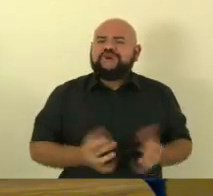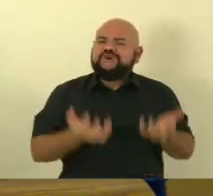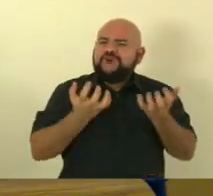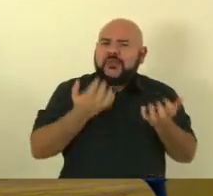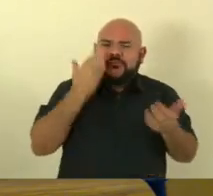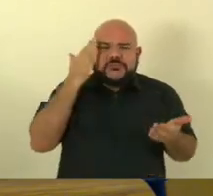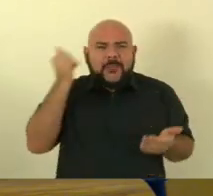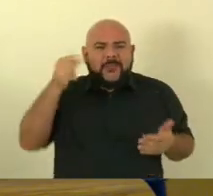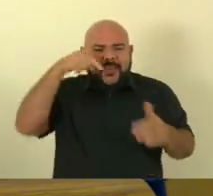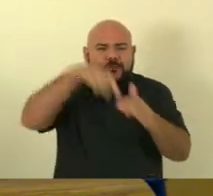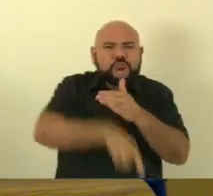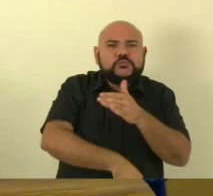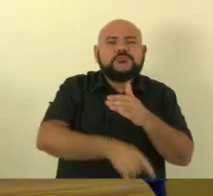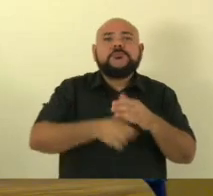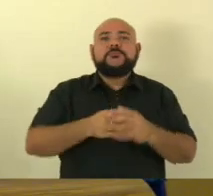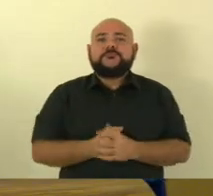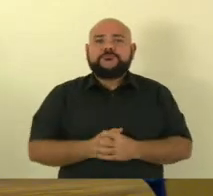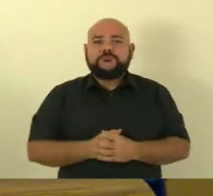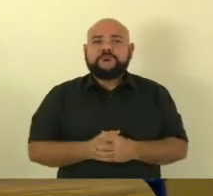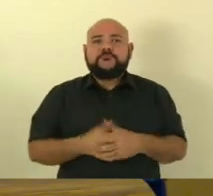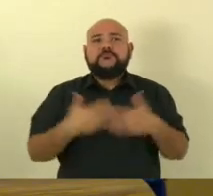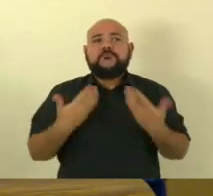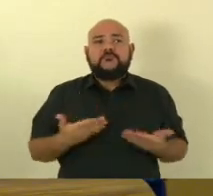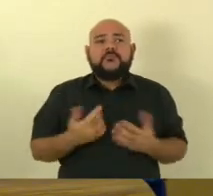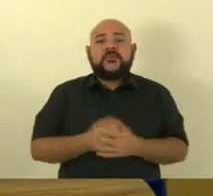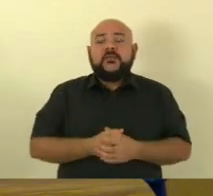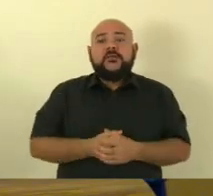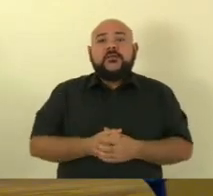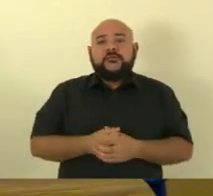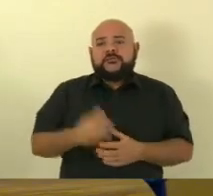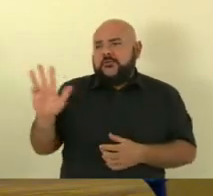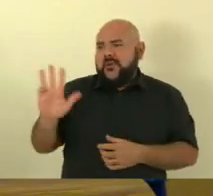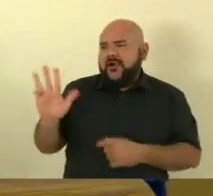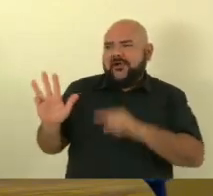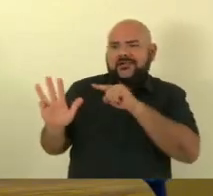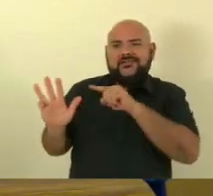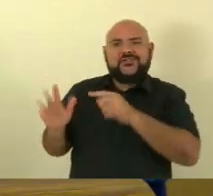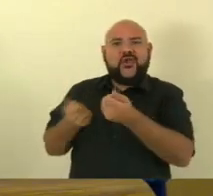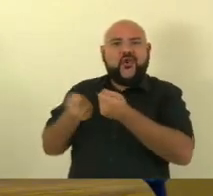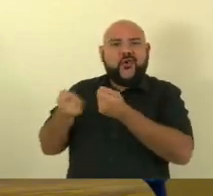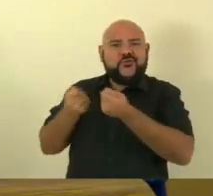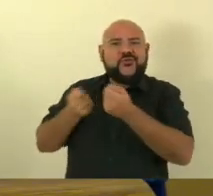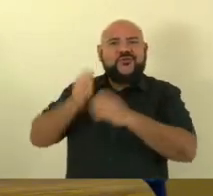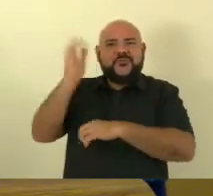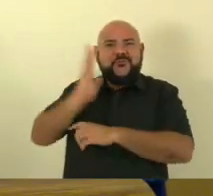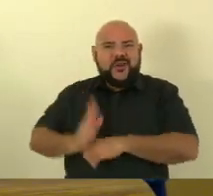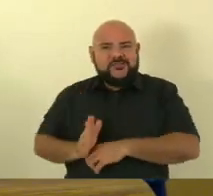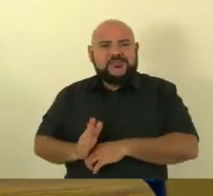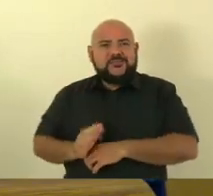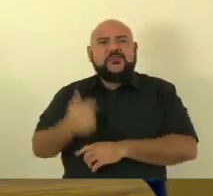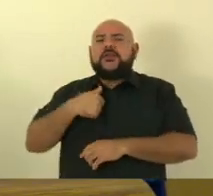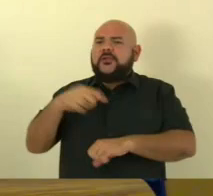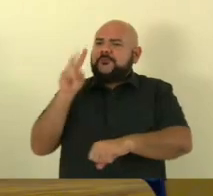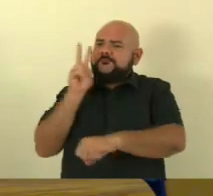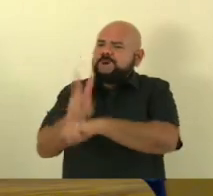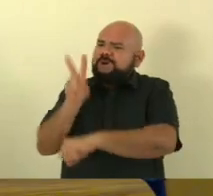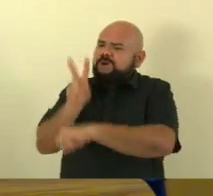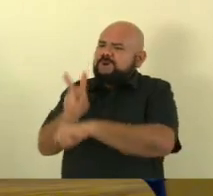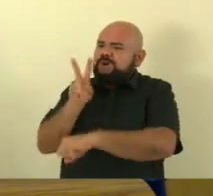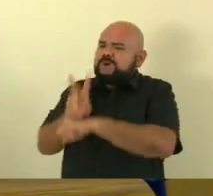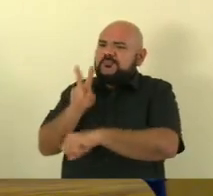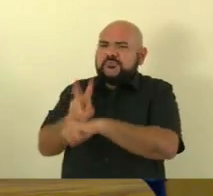comandando infelizmente o nosso Brasil eu vou estar fiscalizando esse canalha 24